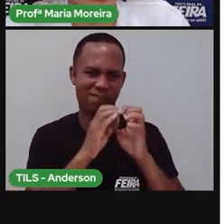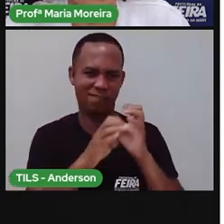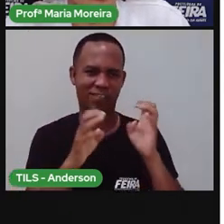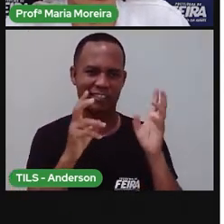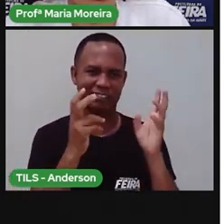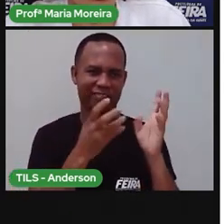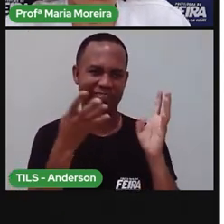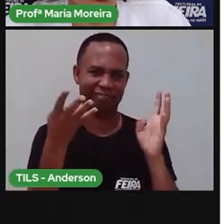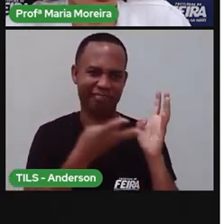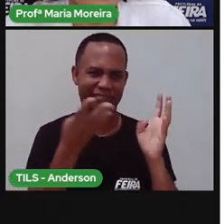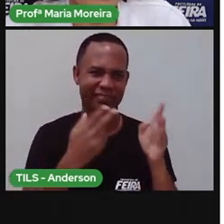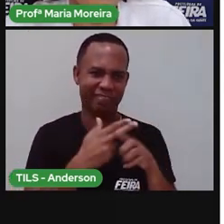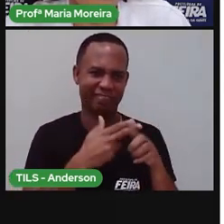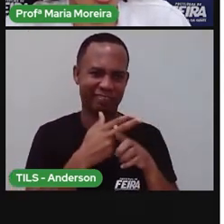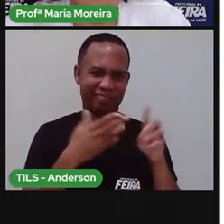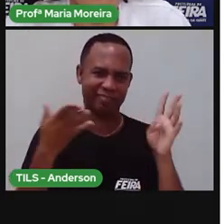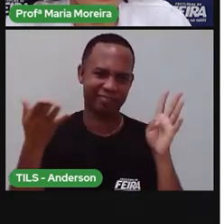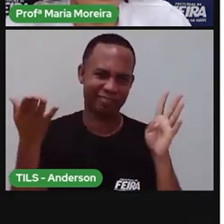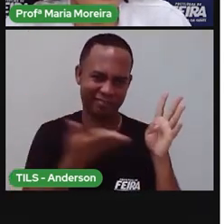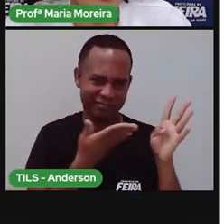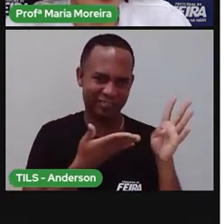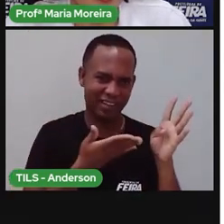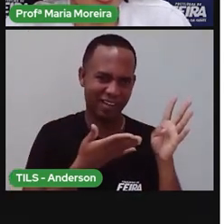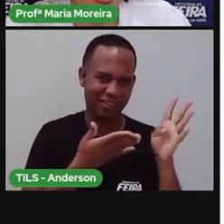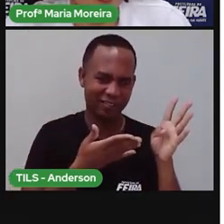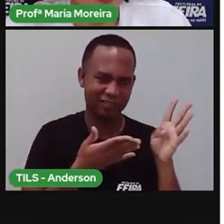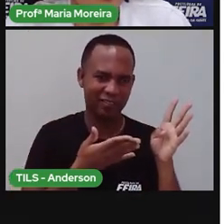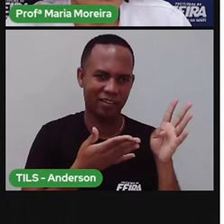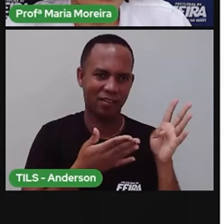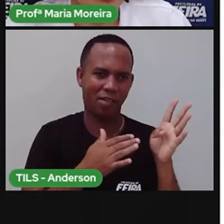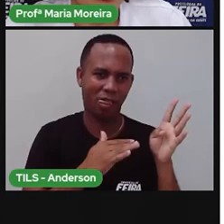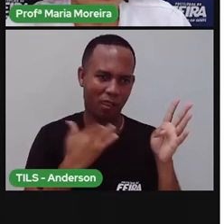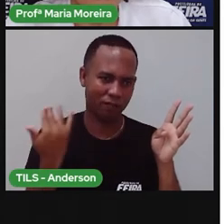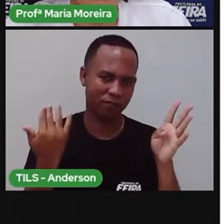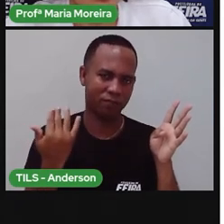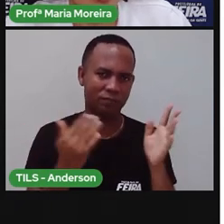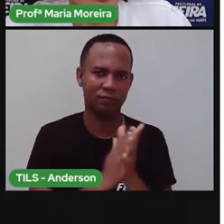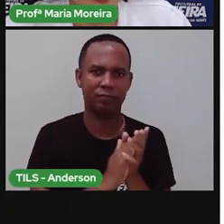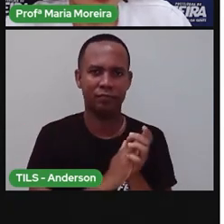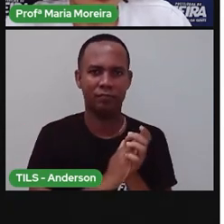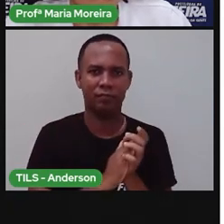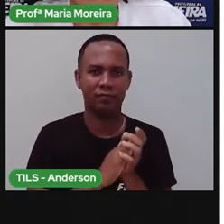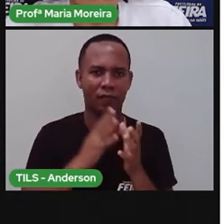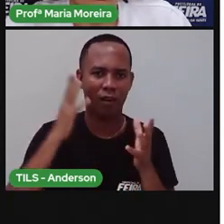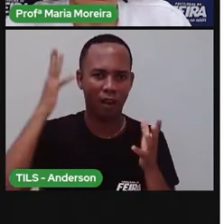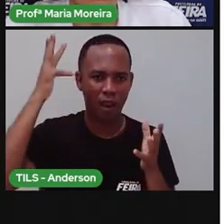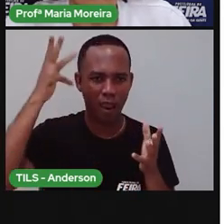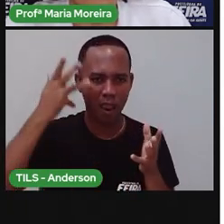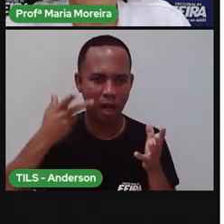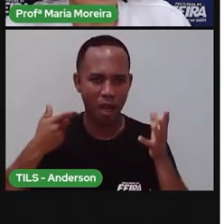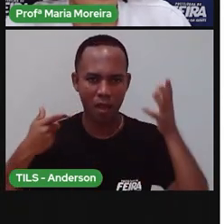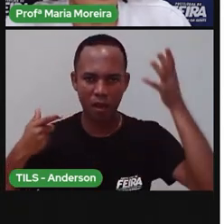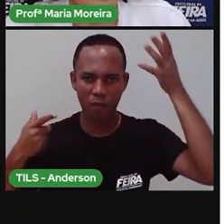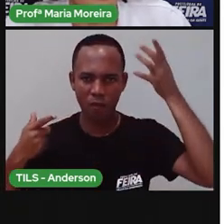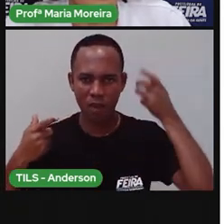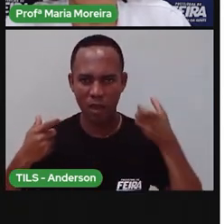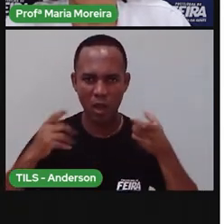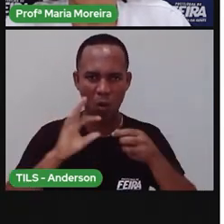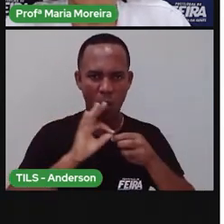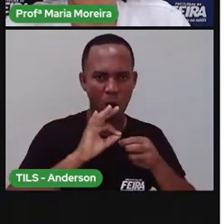navalha, cortando a presa na queda. Ó, leão longe,